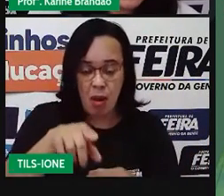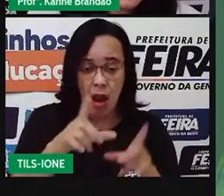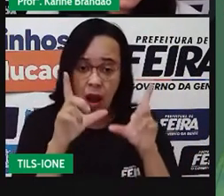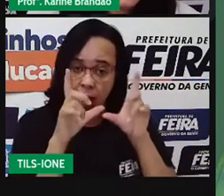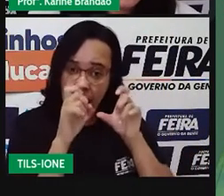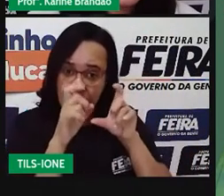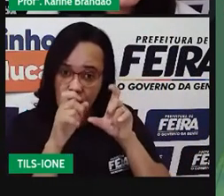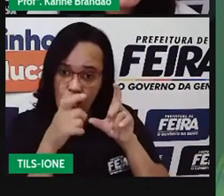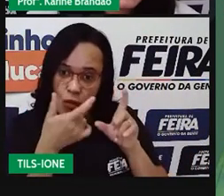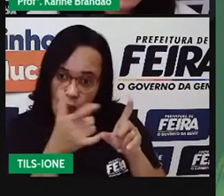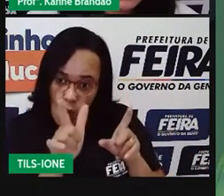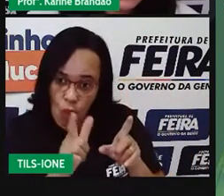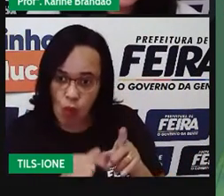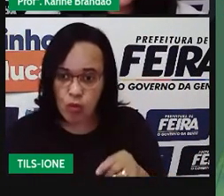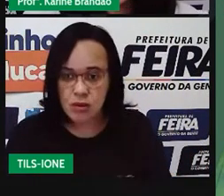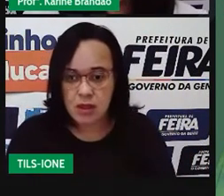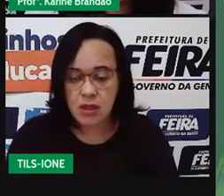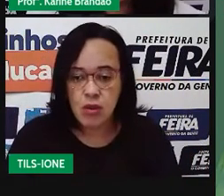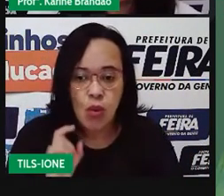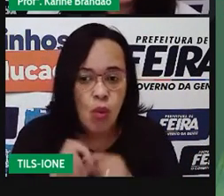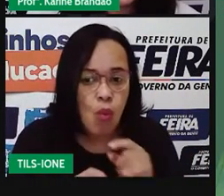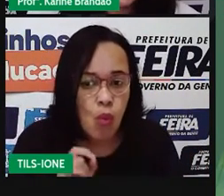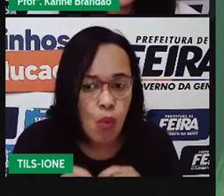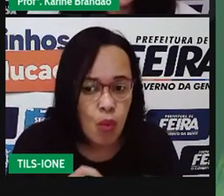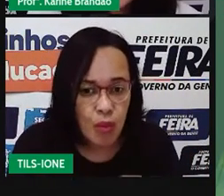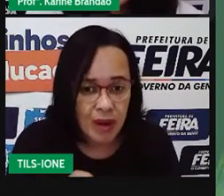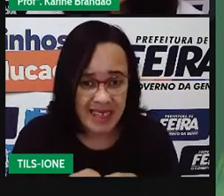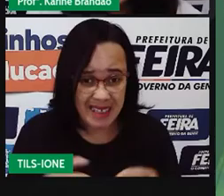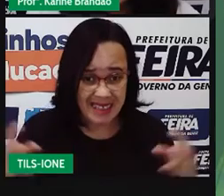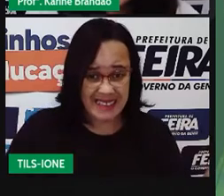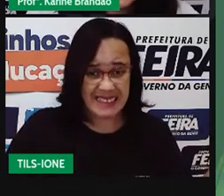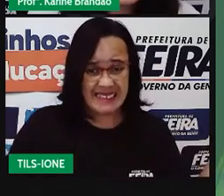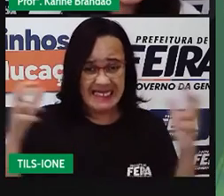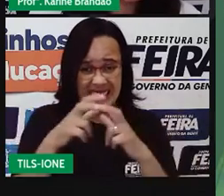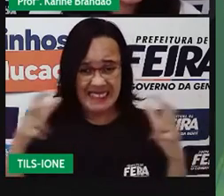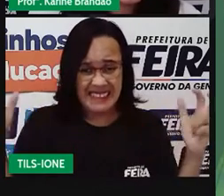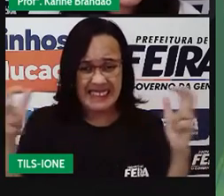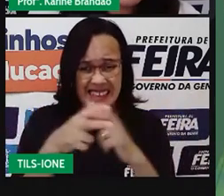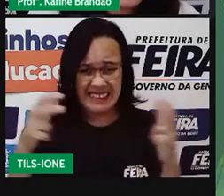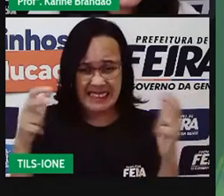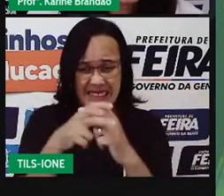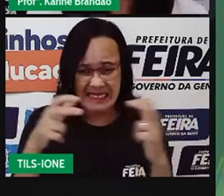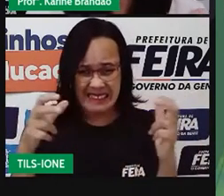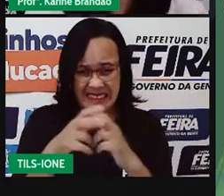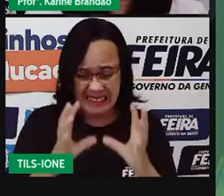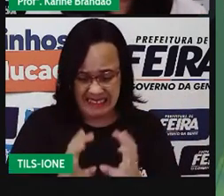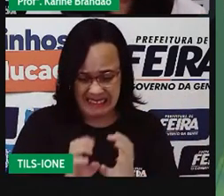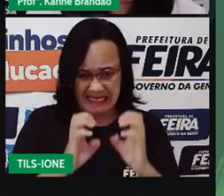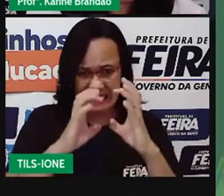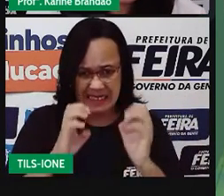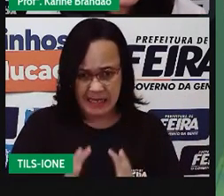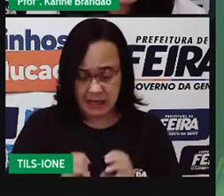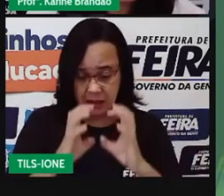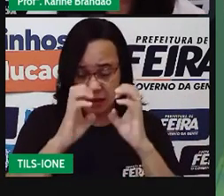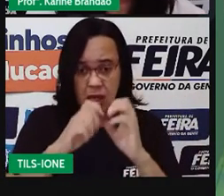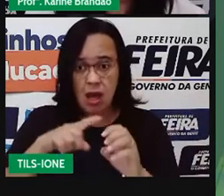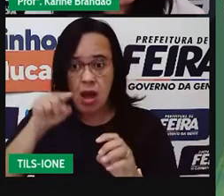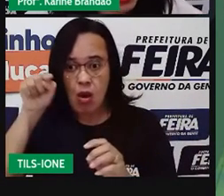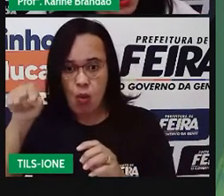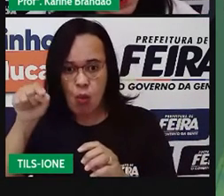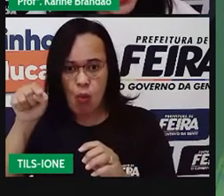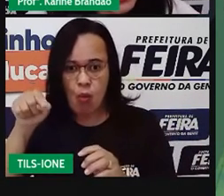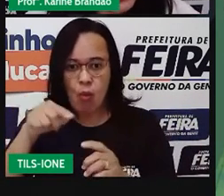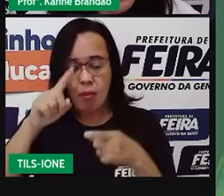lutando. Eles estão disputando. Eles estão brigando. Então, que relação desarmônica intraespecífica é essa?